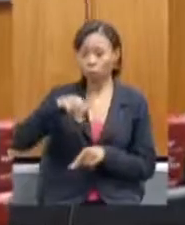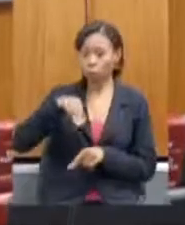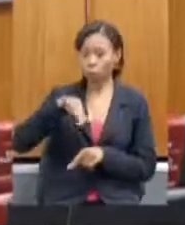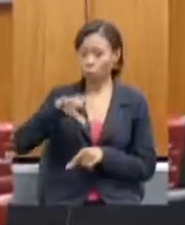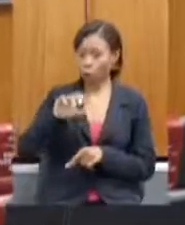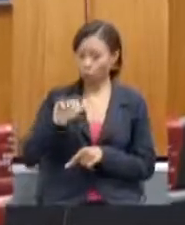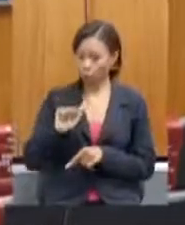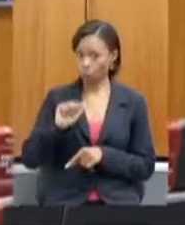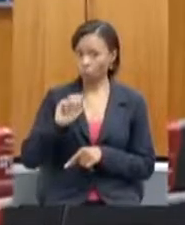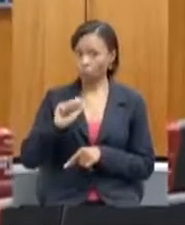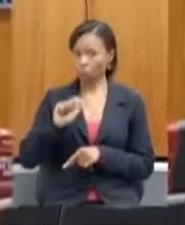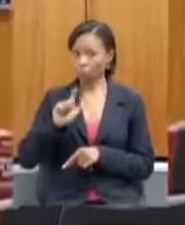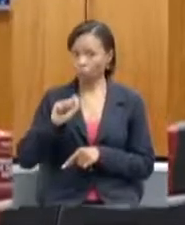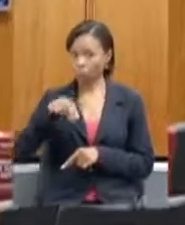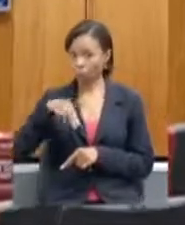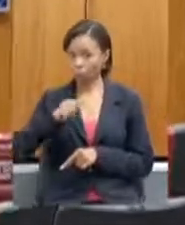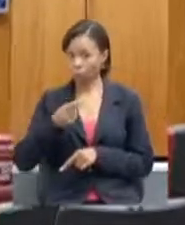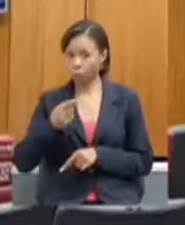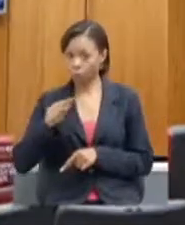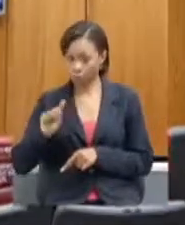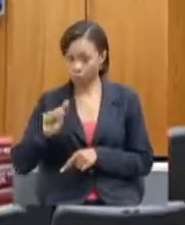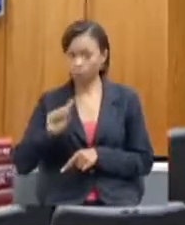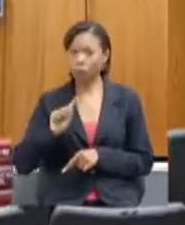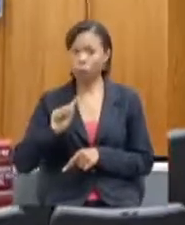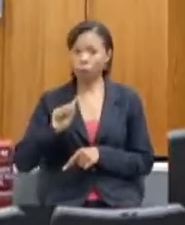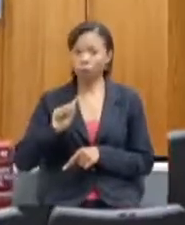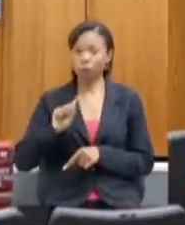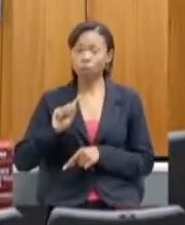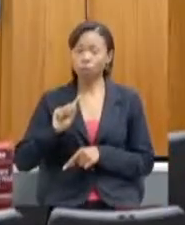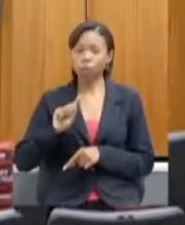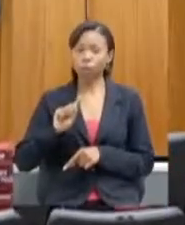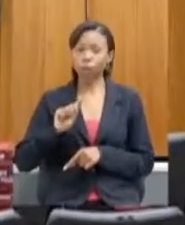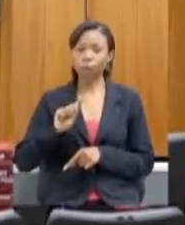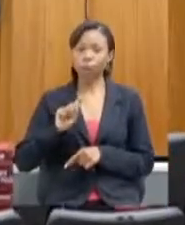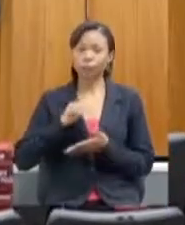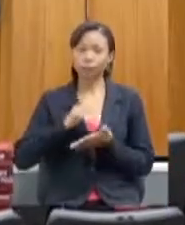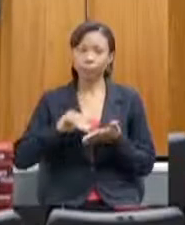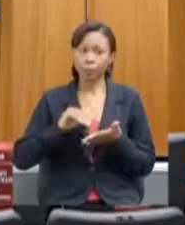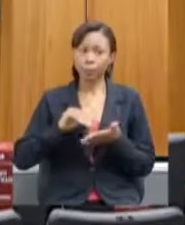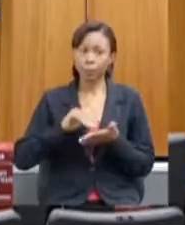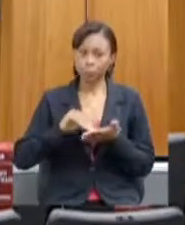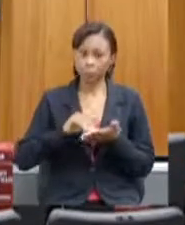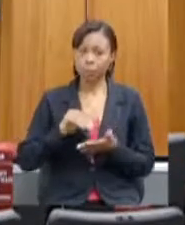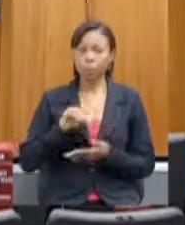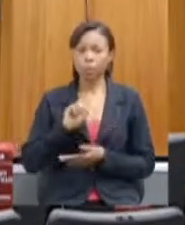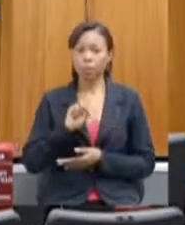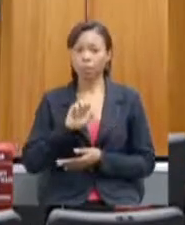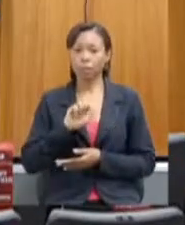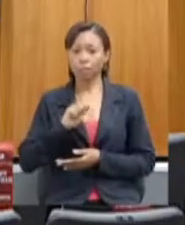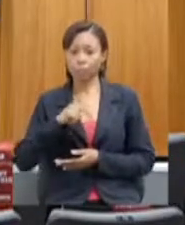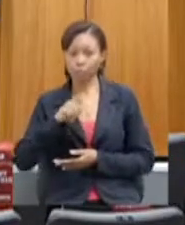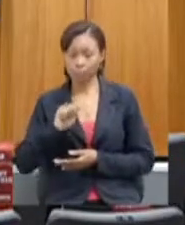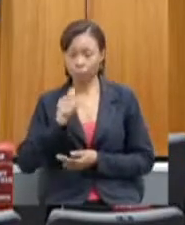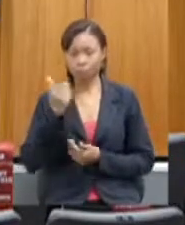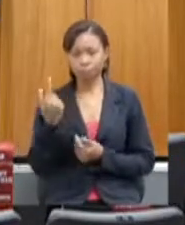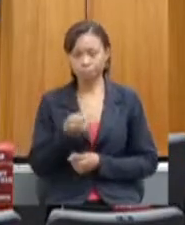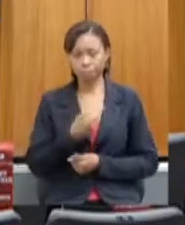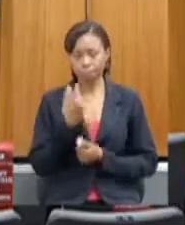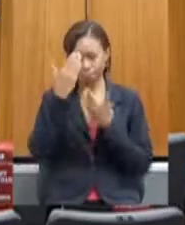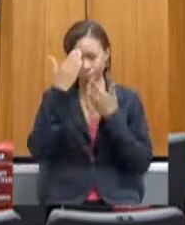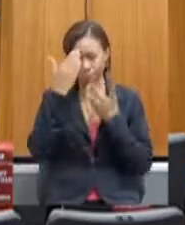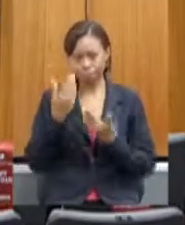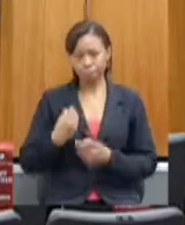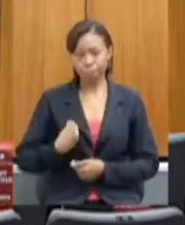da CEAPA, com a presidência agradece as presenças. A presidência, nos termos do